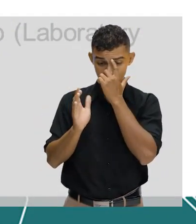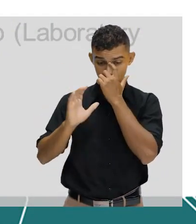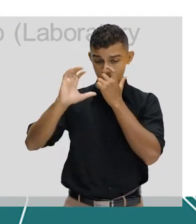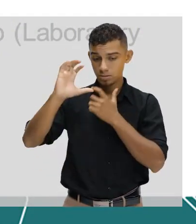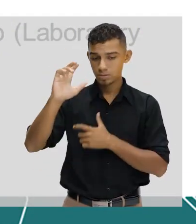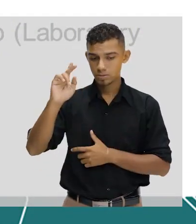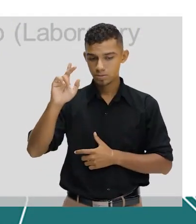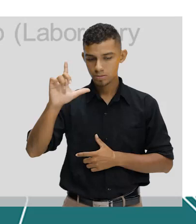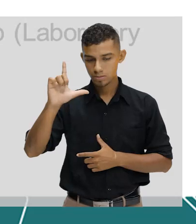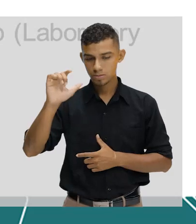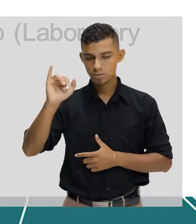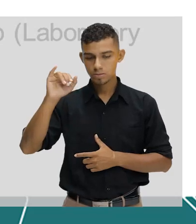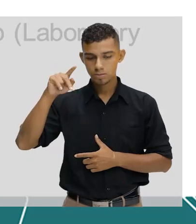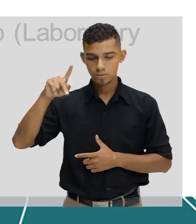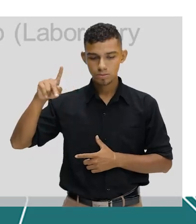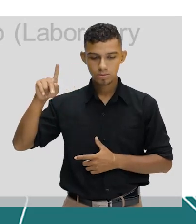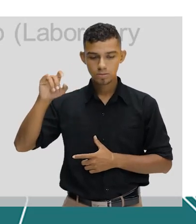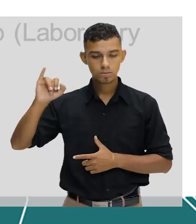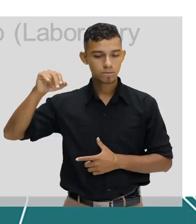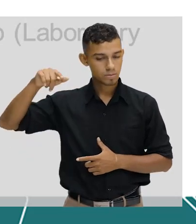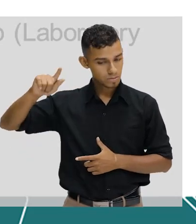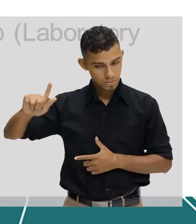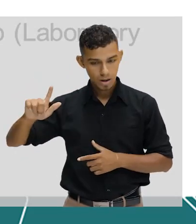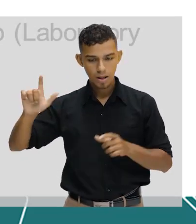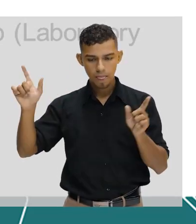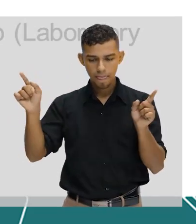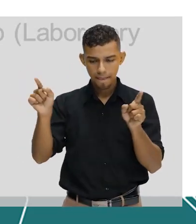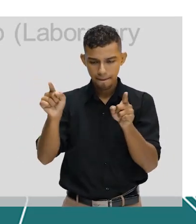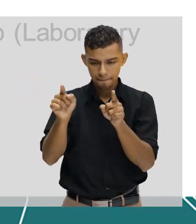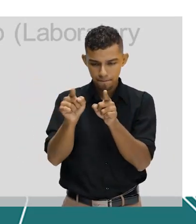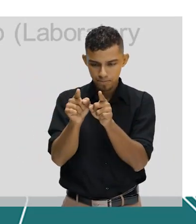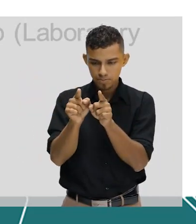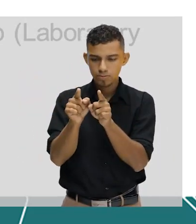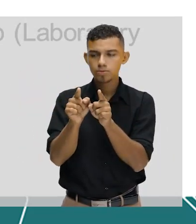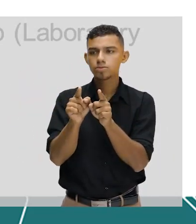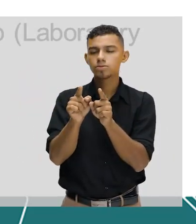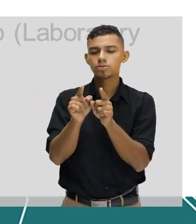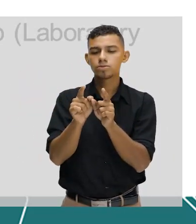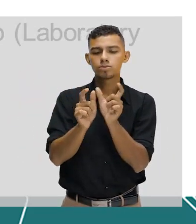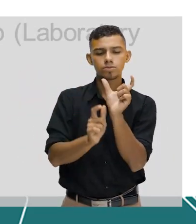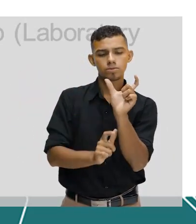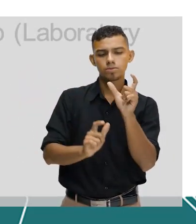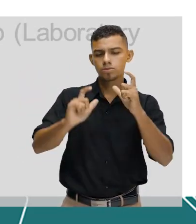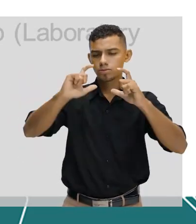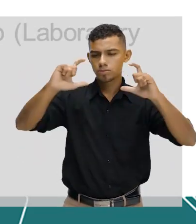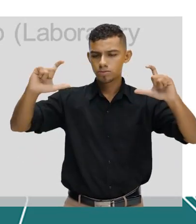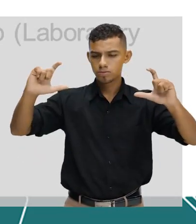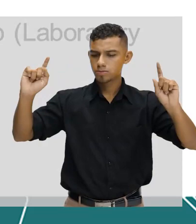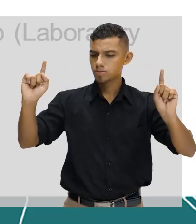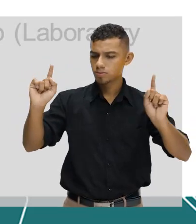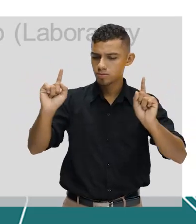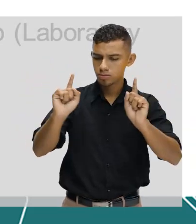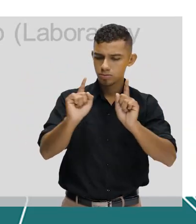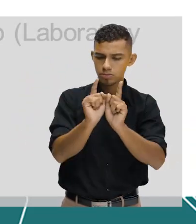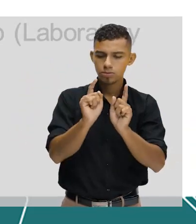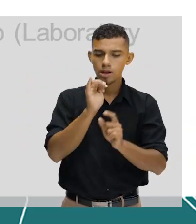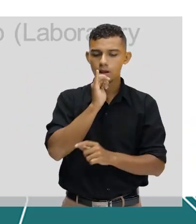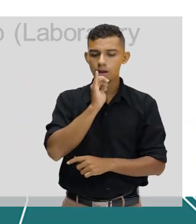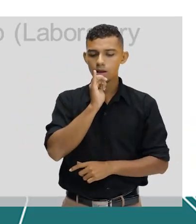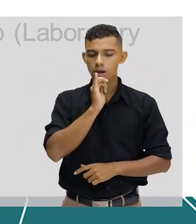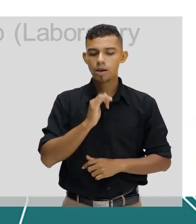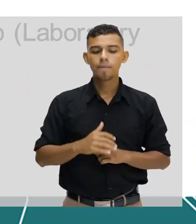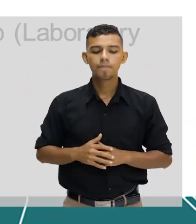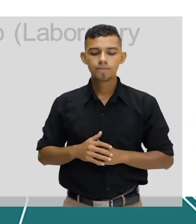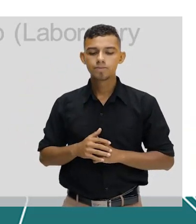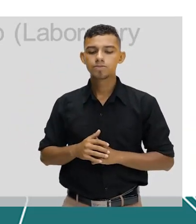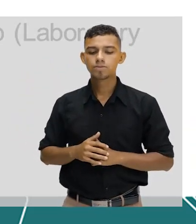e acronym, clipping são as abreviações. É quando você encurta o tamanho de uma palavra, tá bom? Então,